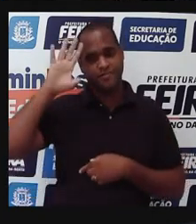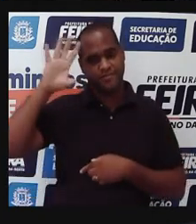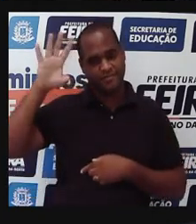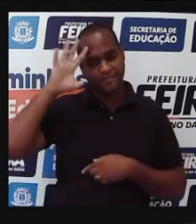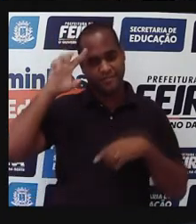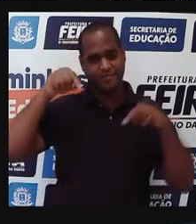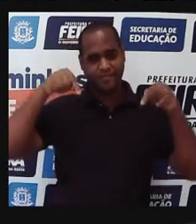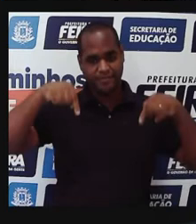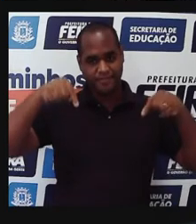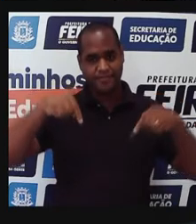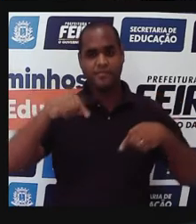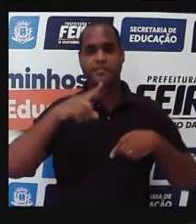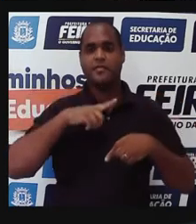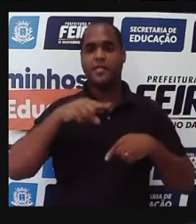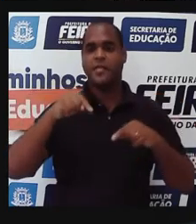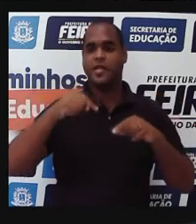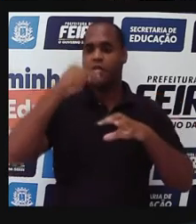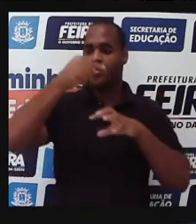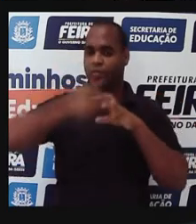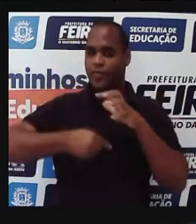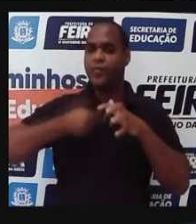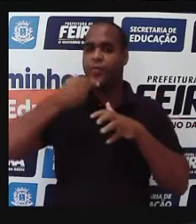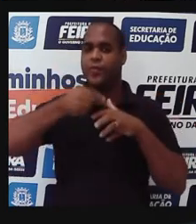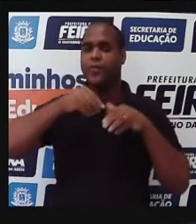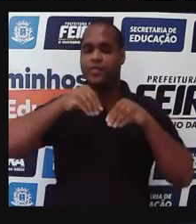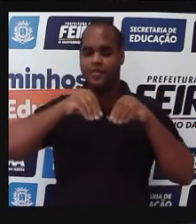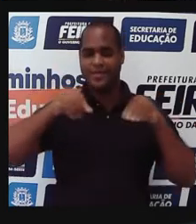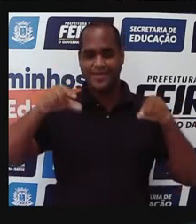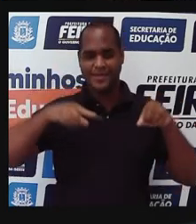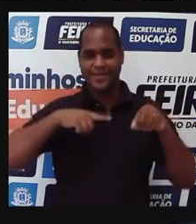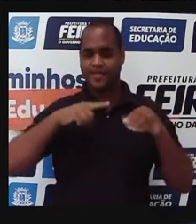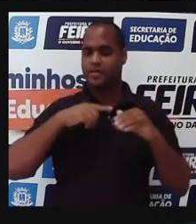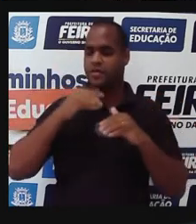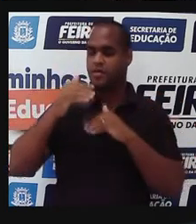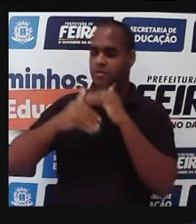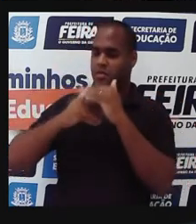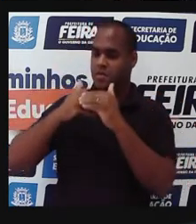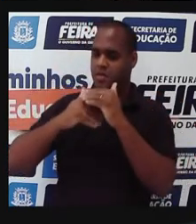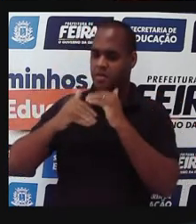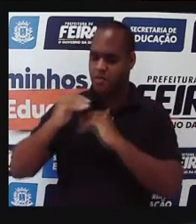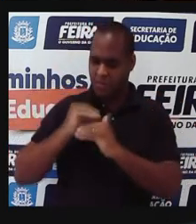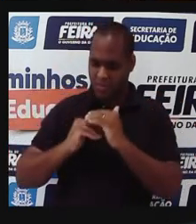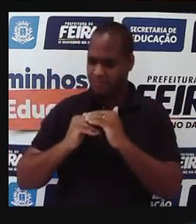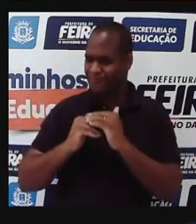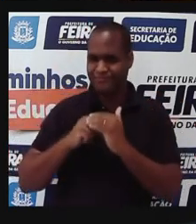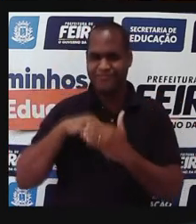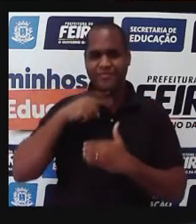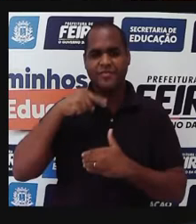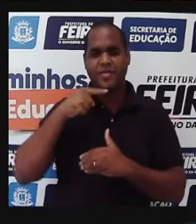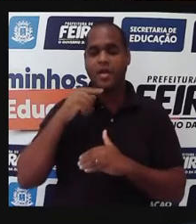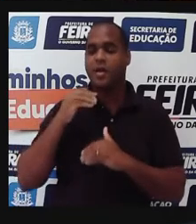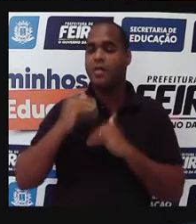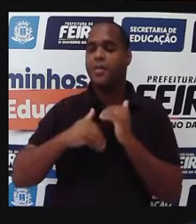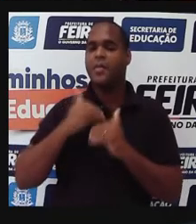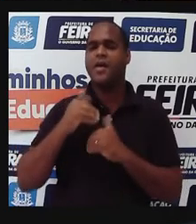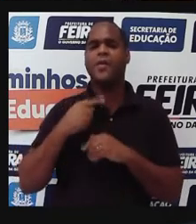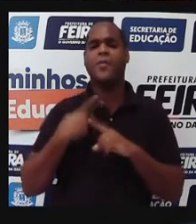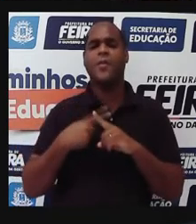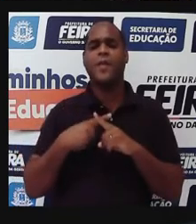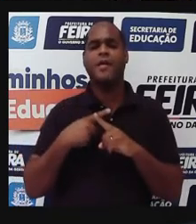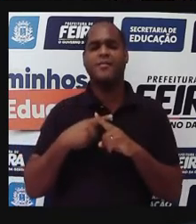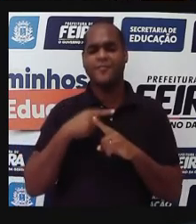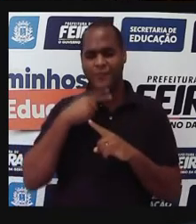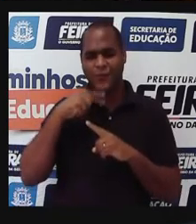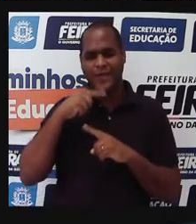aqui, né, no globo terrestre, os países menos desenvolvidos, e por que eles são chamados assim, né,